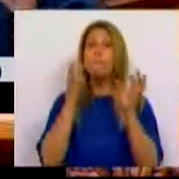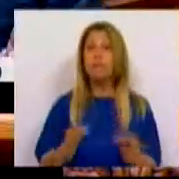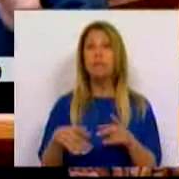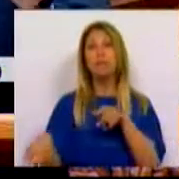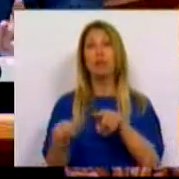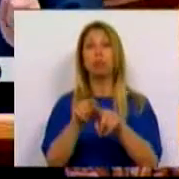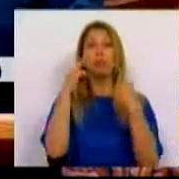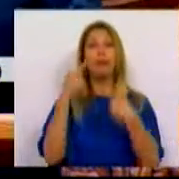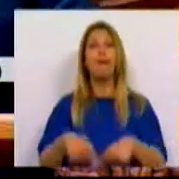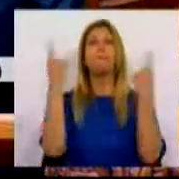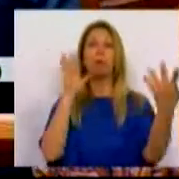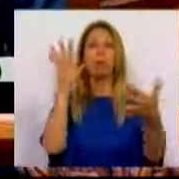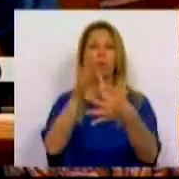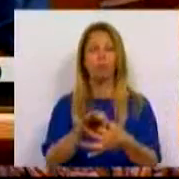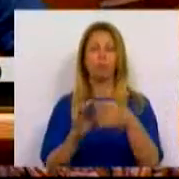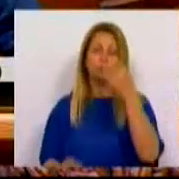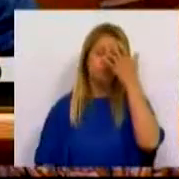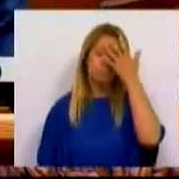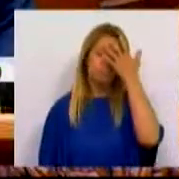de políticas públicas adequadas.